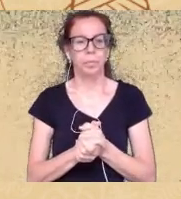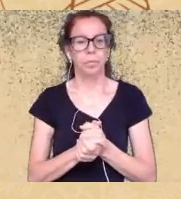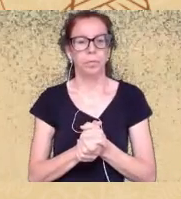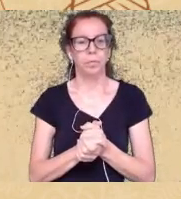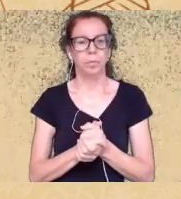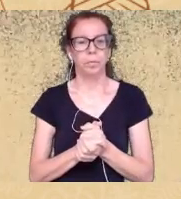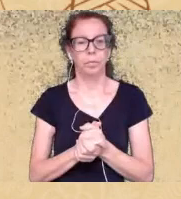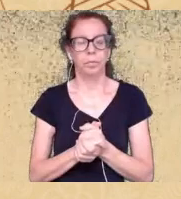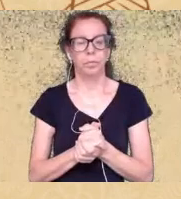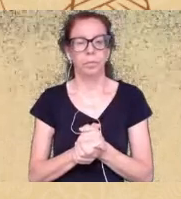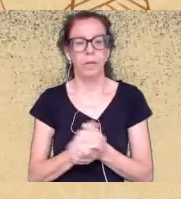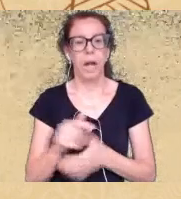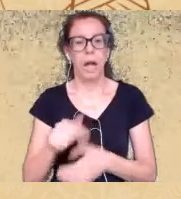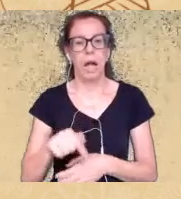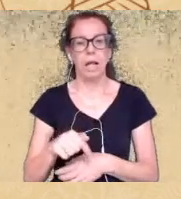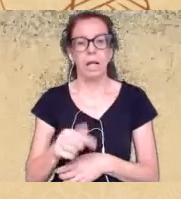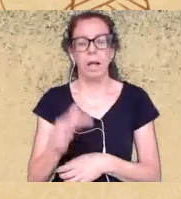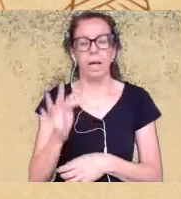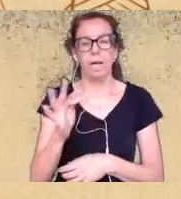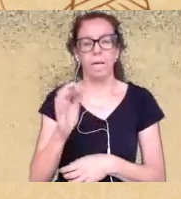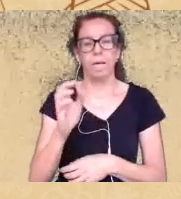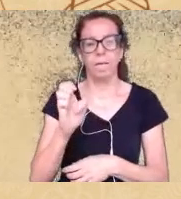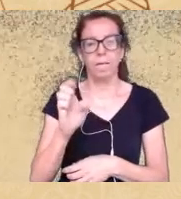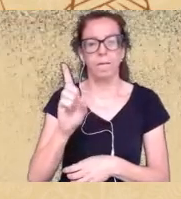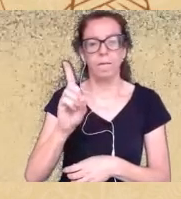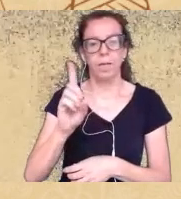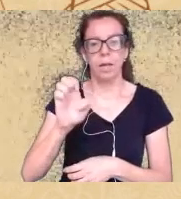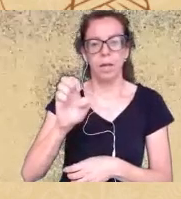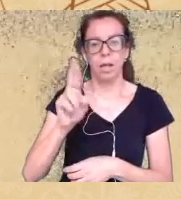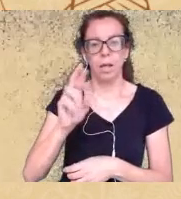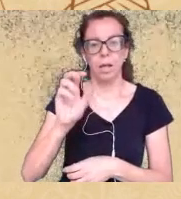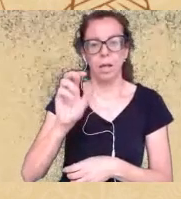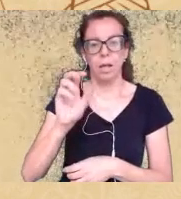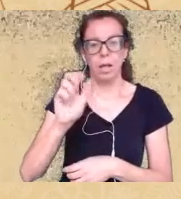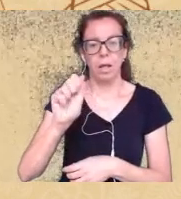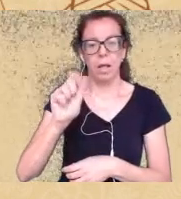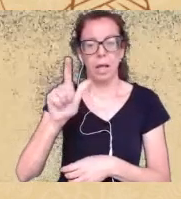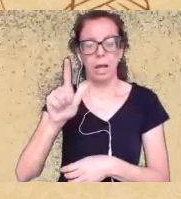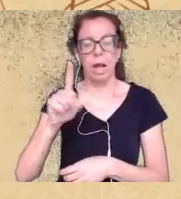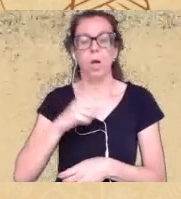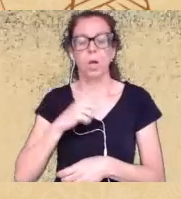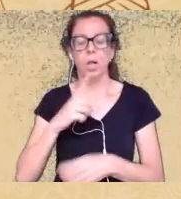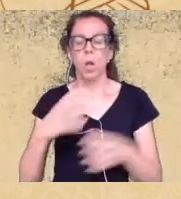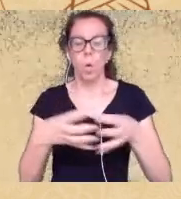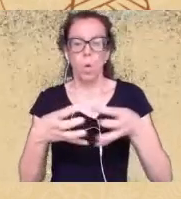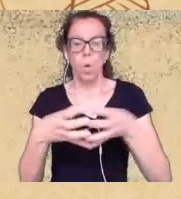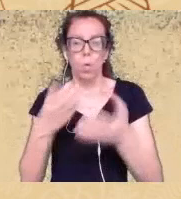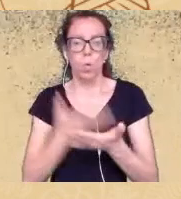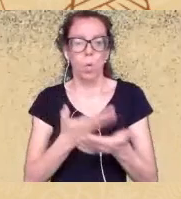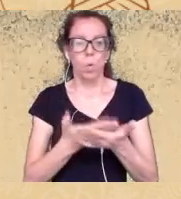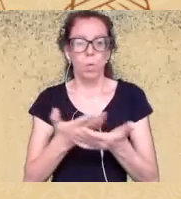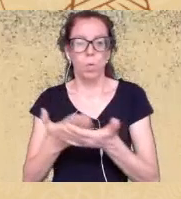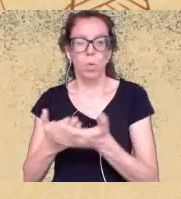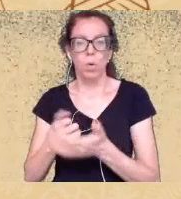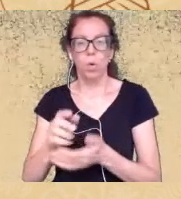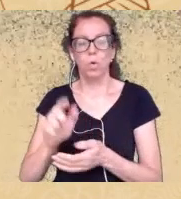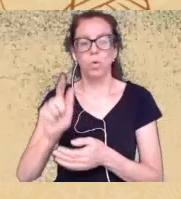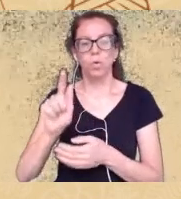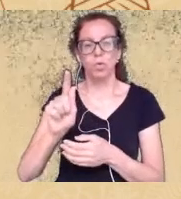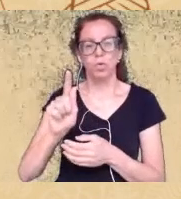exemplo um grupo de estudos que é o GPERGES o GPERGES é um grupo de estudos de